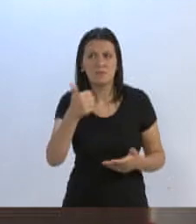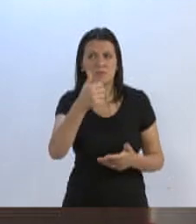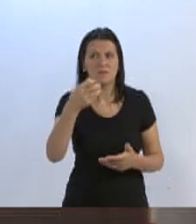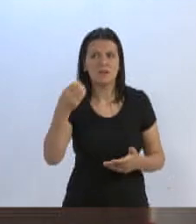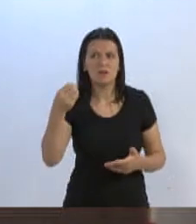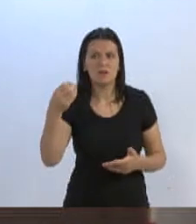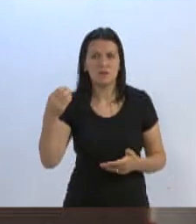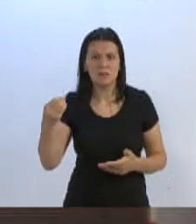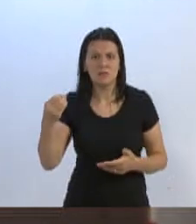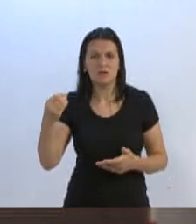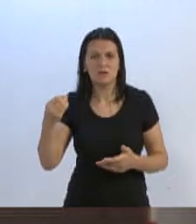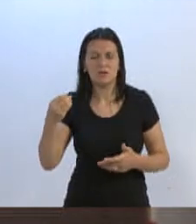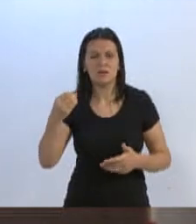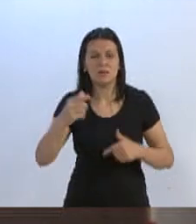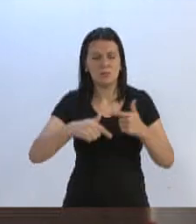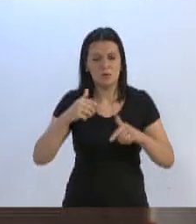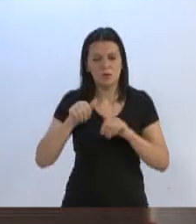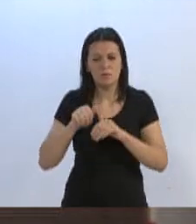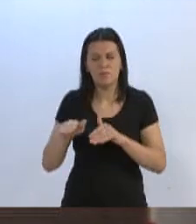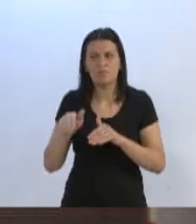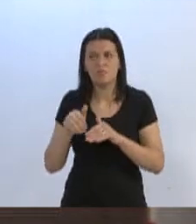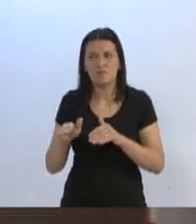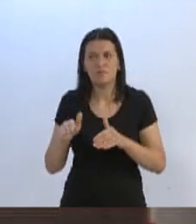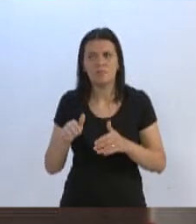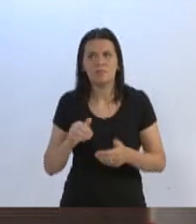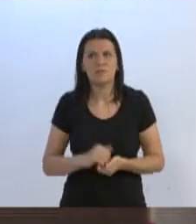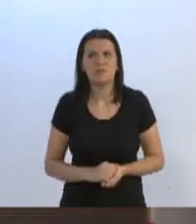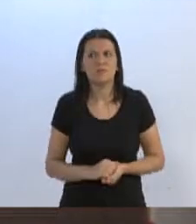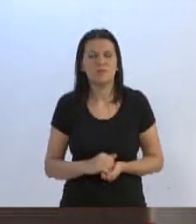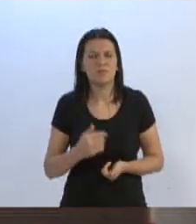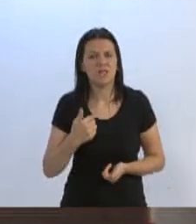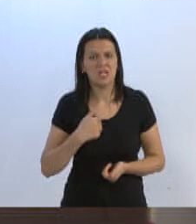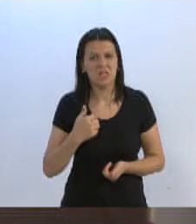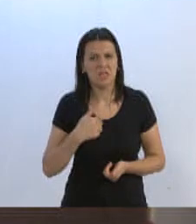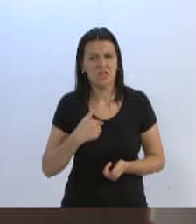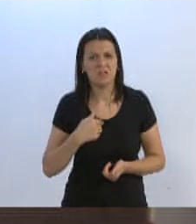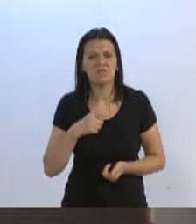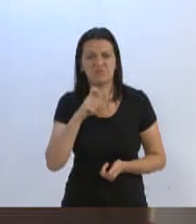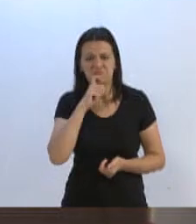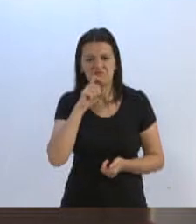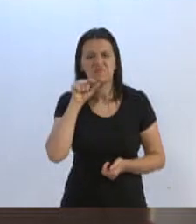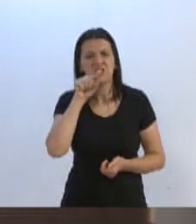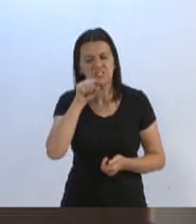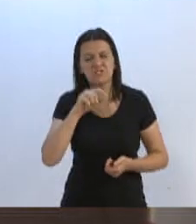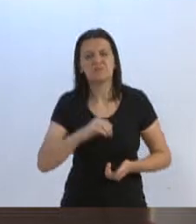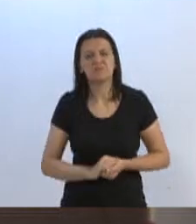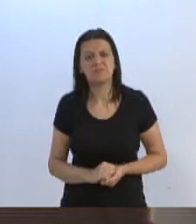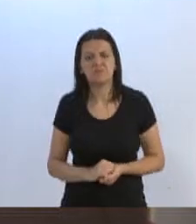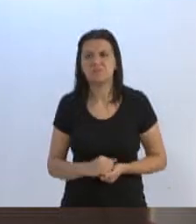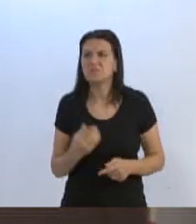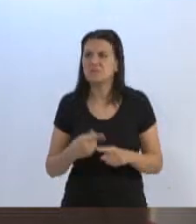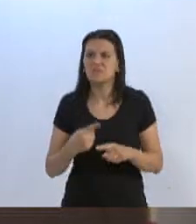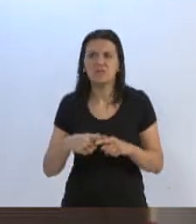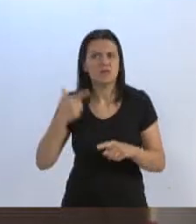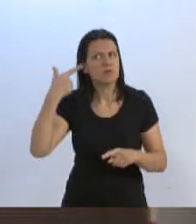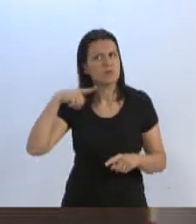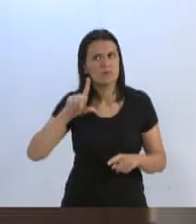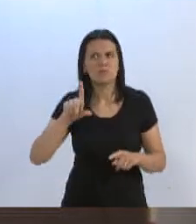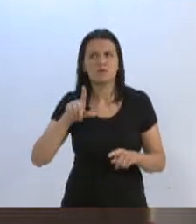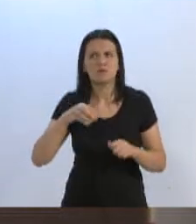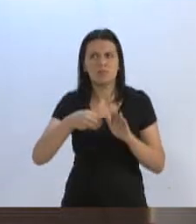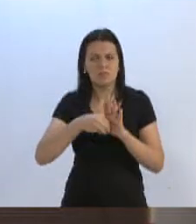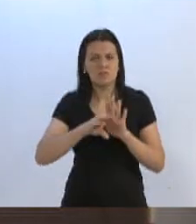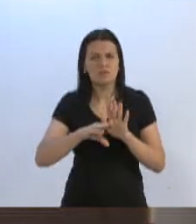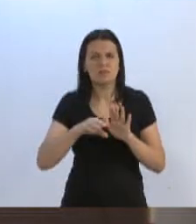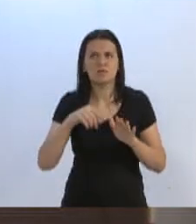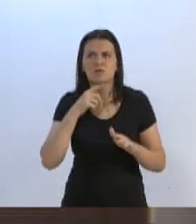de ter a força que V. Exª tem. Tenho inveja de V. Exª. Muita inveja mesmo, porque eu não consigo indicar ninguém. E V.